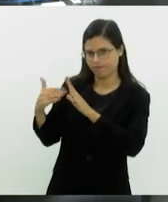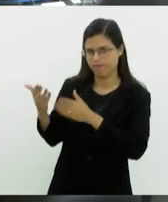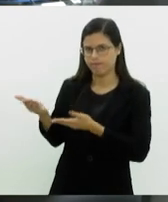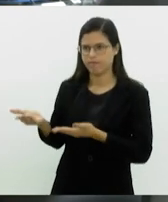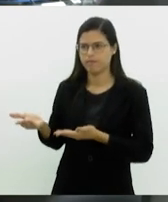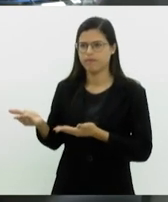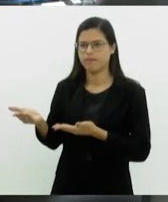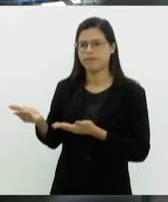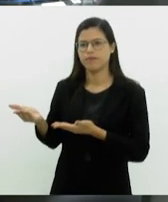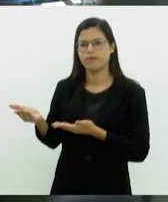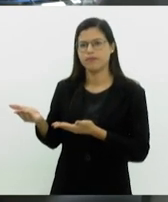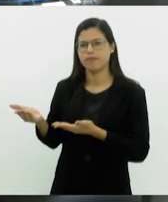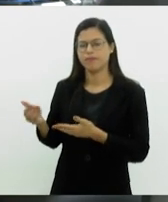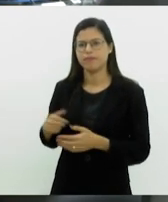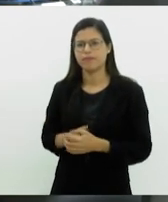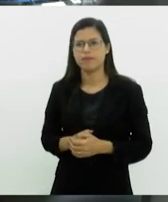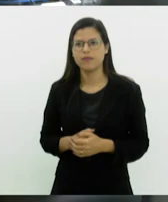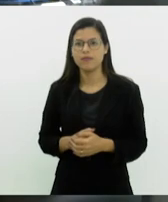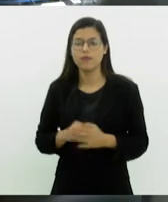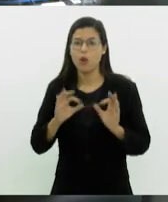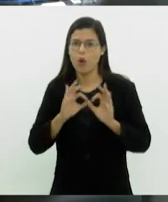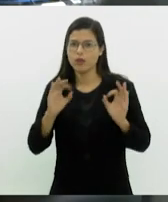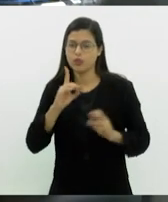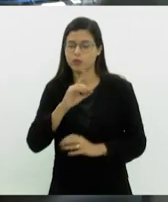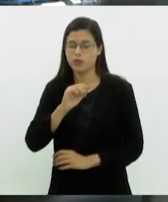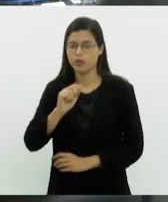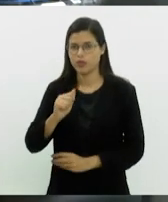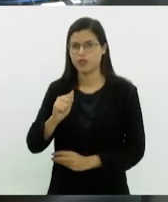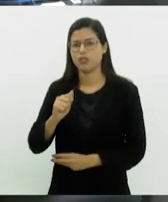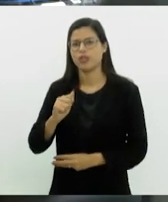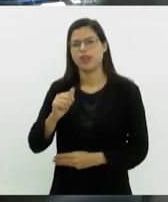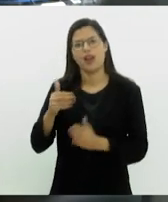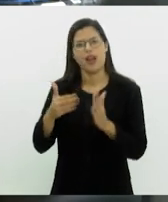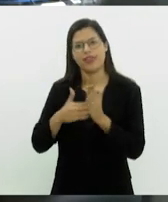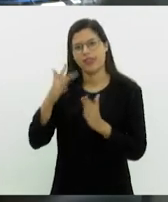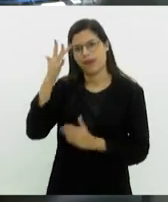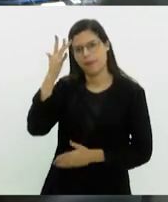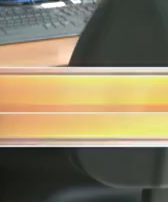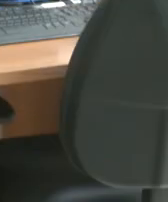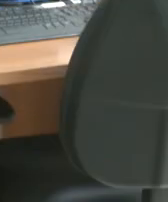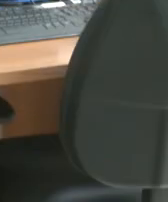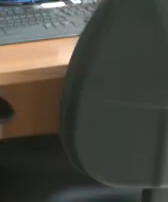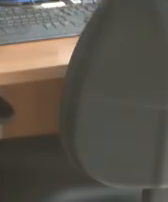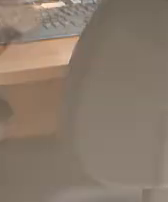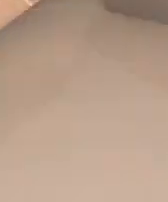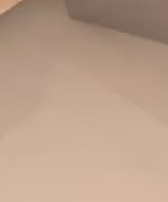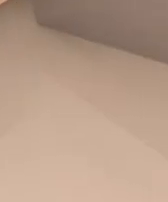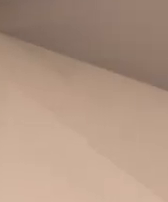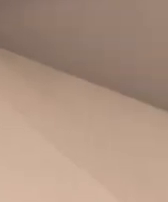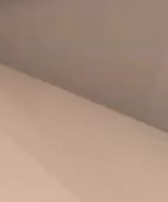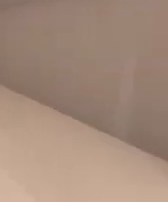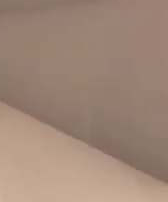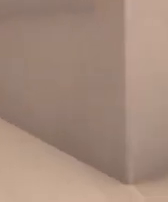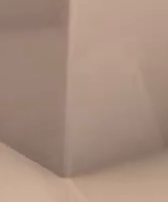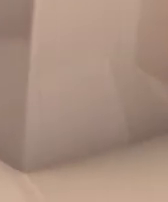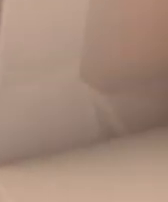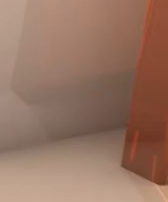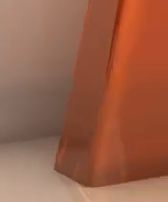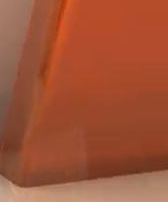.rj.gov.br. Um ótimo dia para você e até amanhã. Um